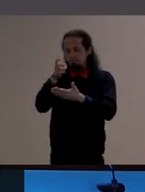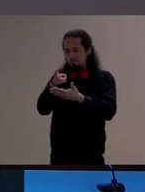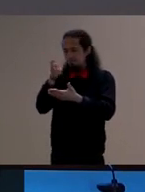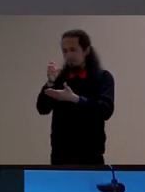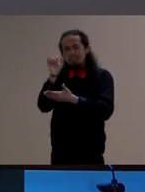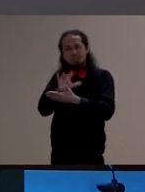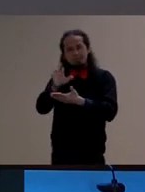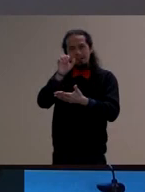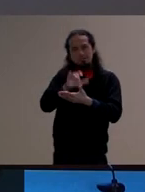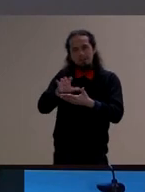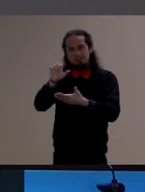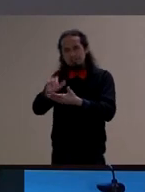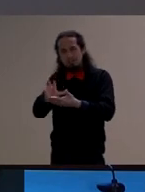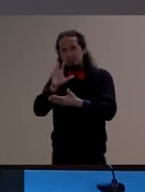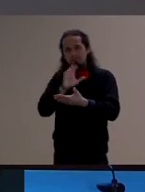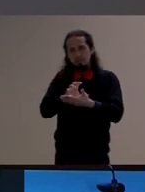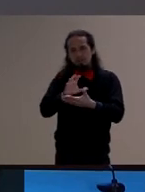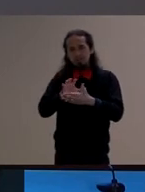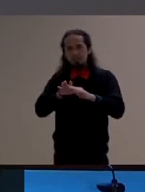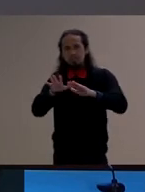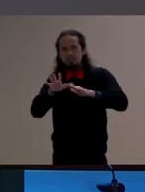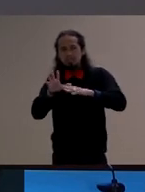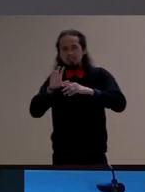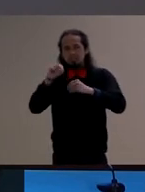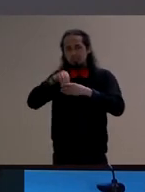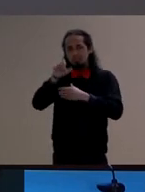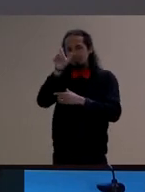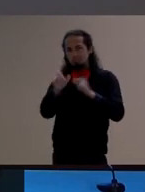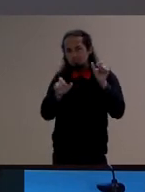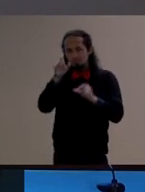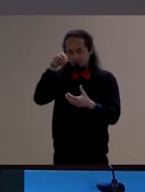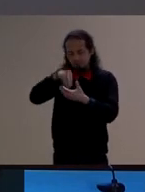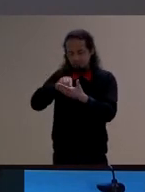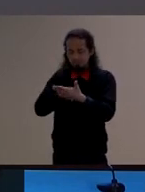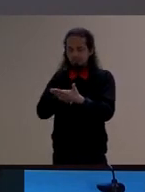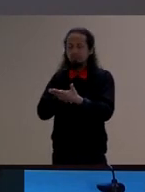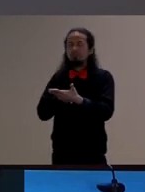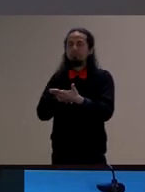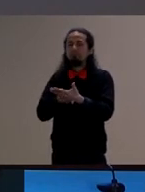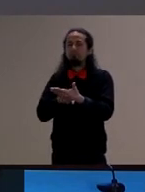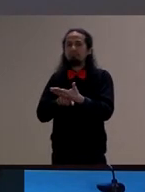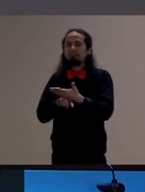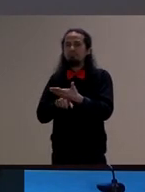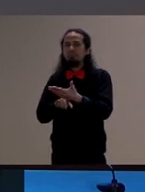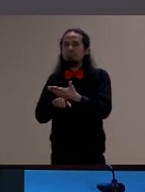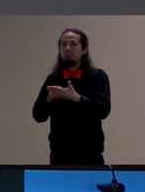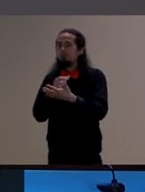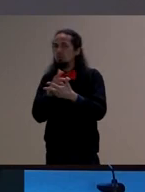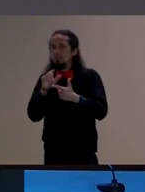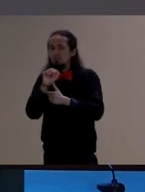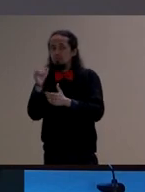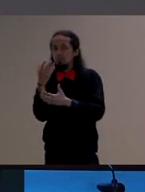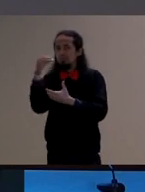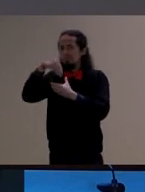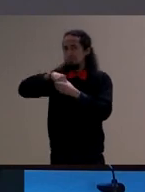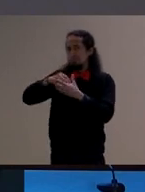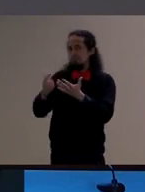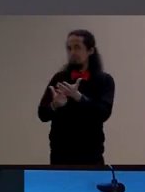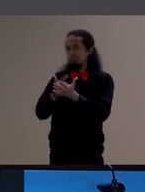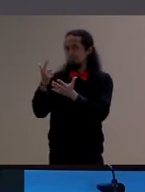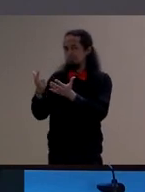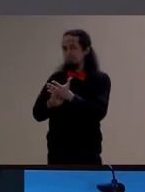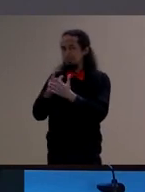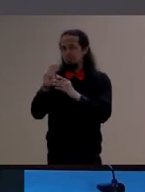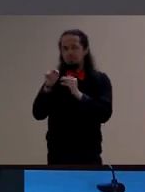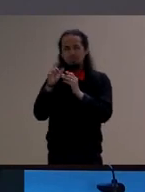mensagem na agitação dos flocos seu alento paira sobre a atmosfera dos acontecimentos e todas as figuras o